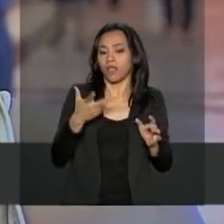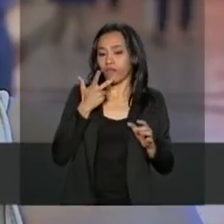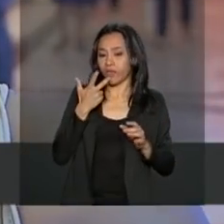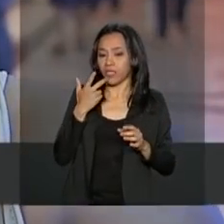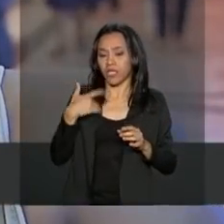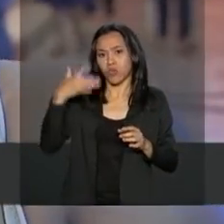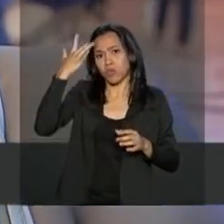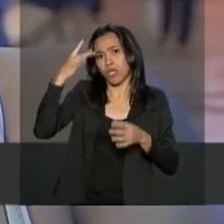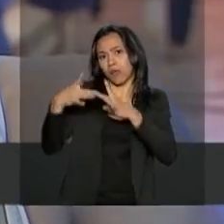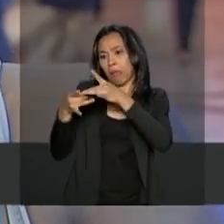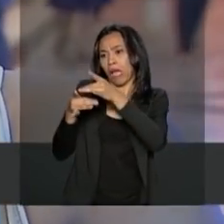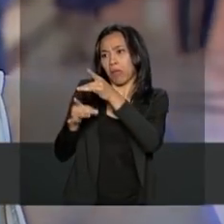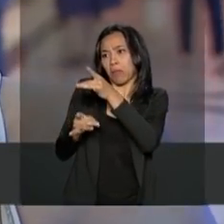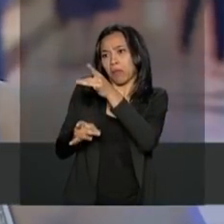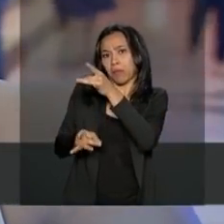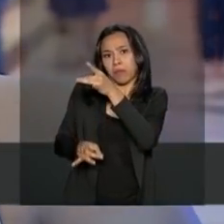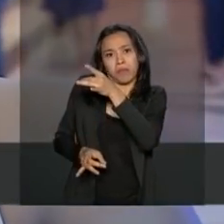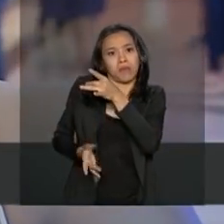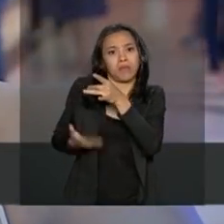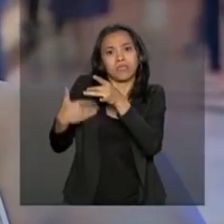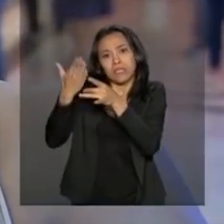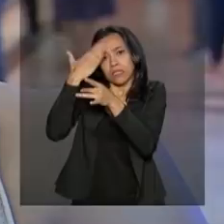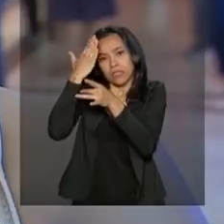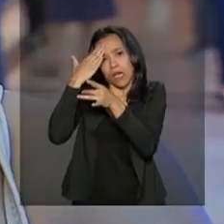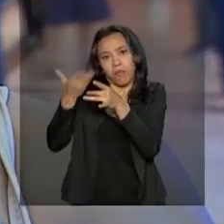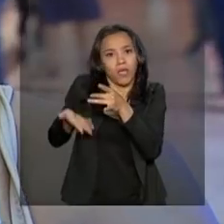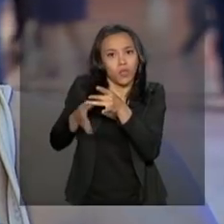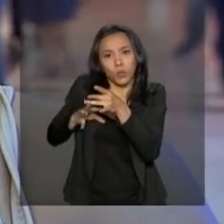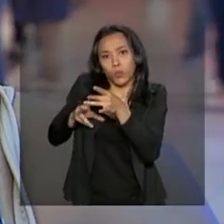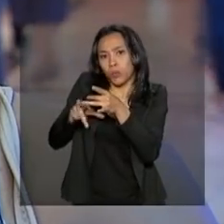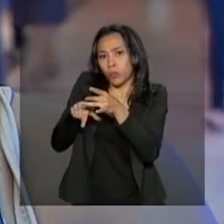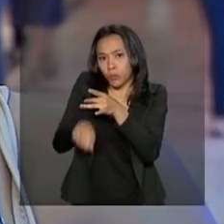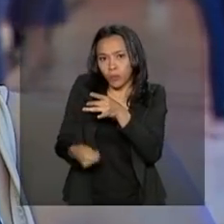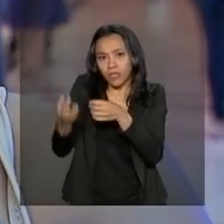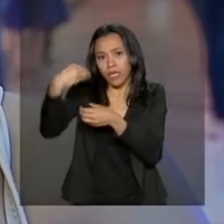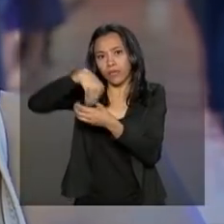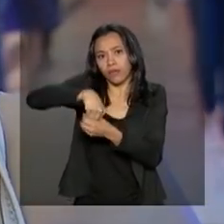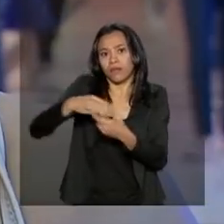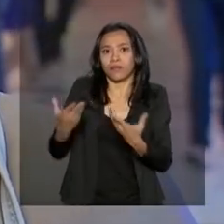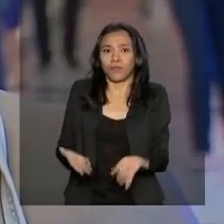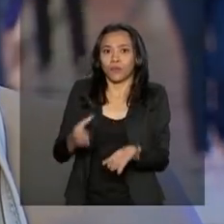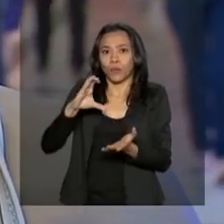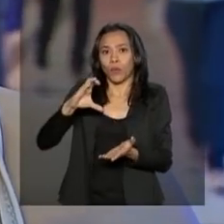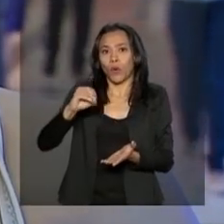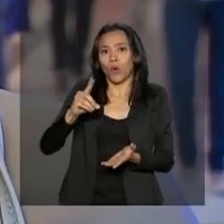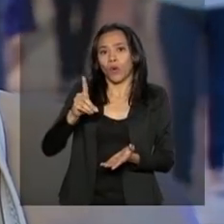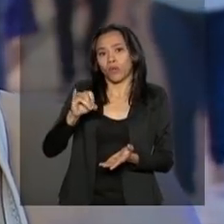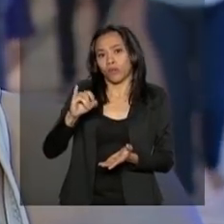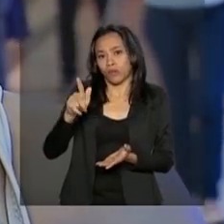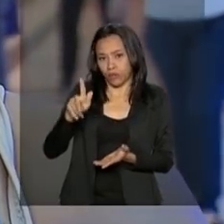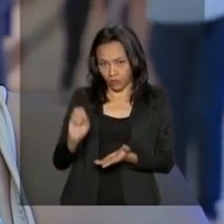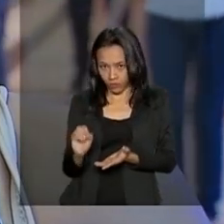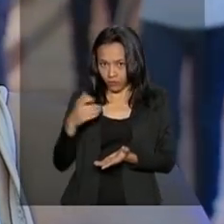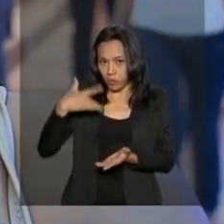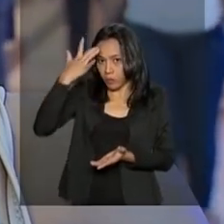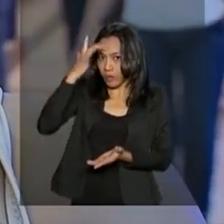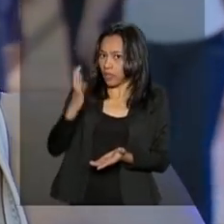tá? Porque é difícil você saber, né? Tudo que está no código do consumidor. Mas, assim,